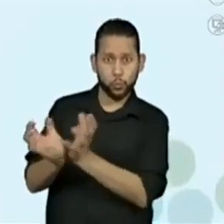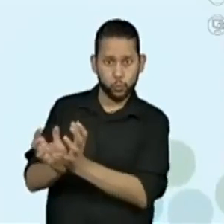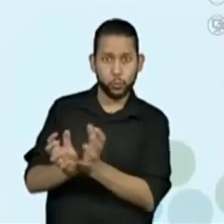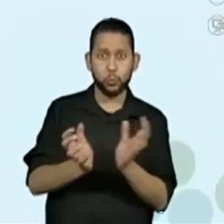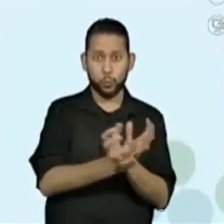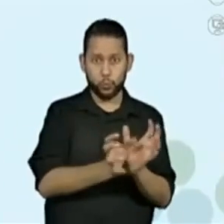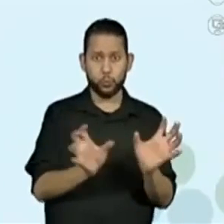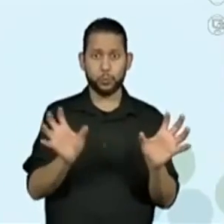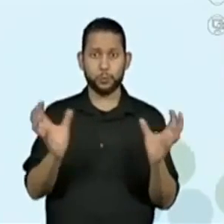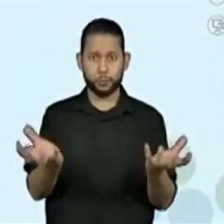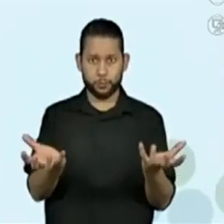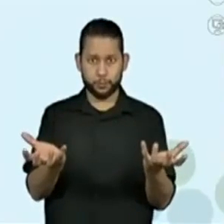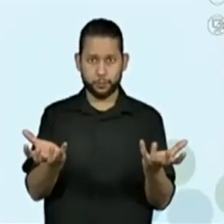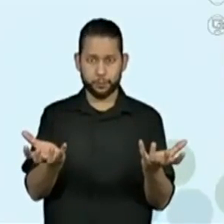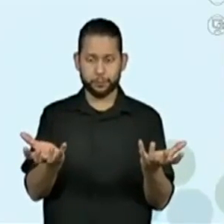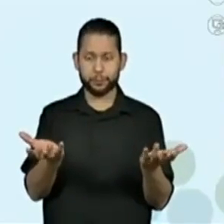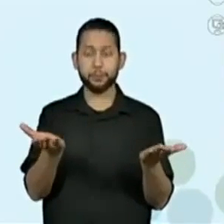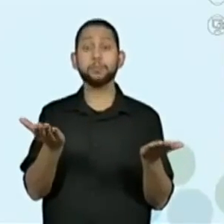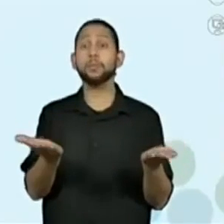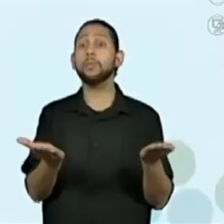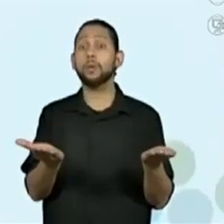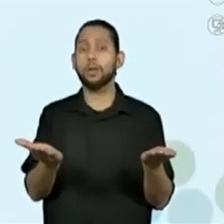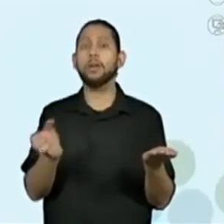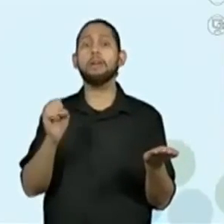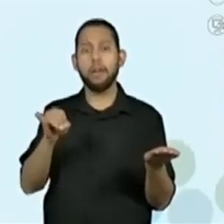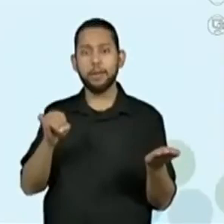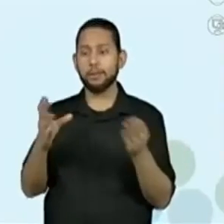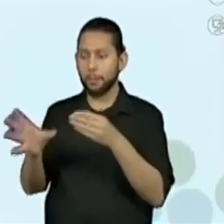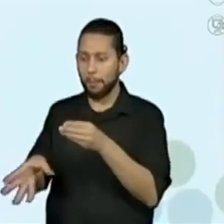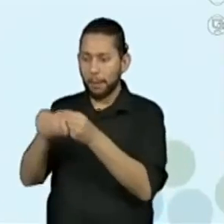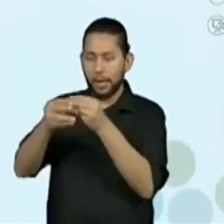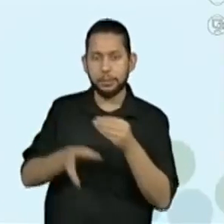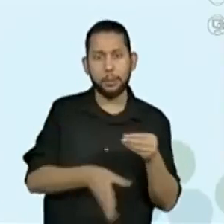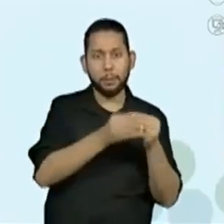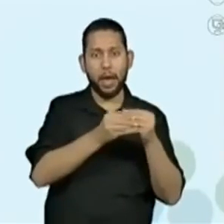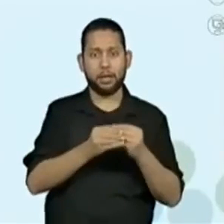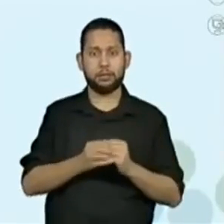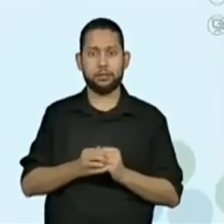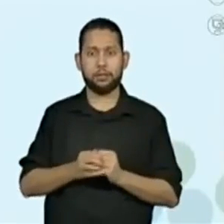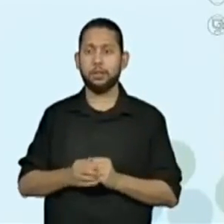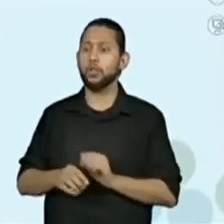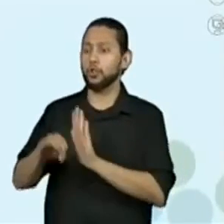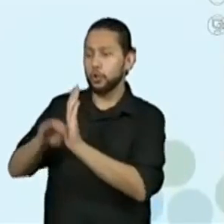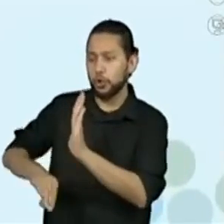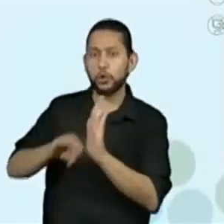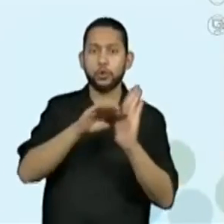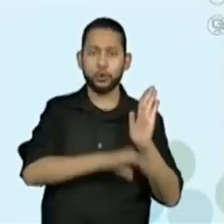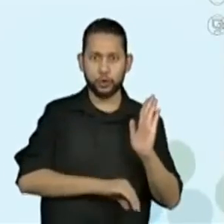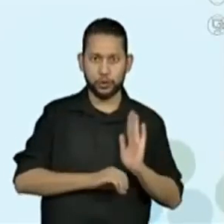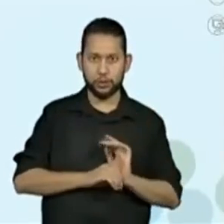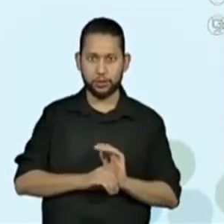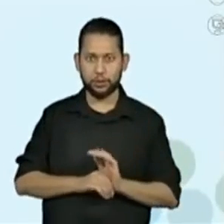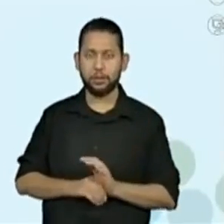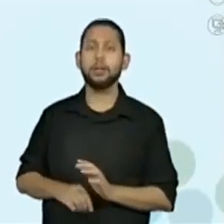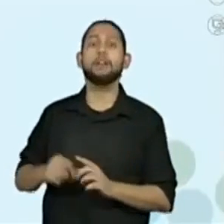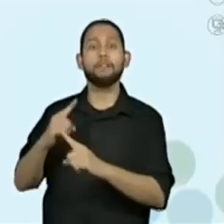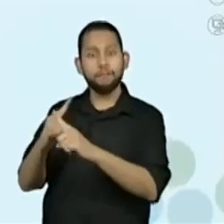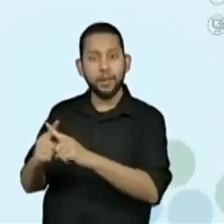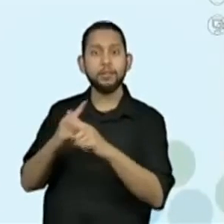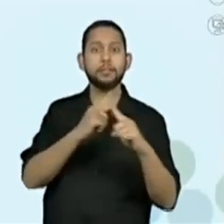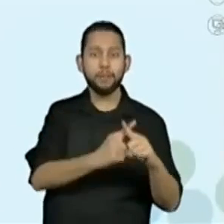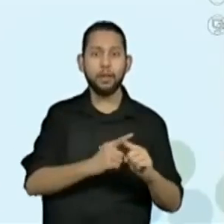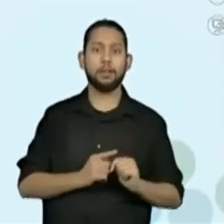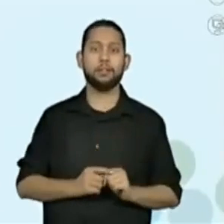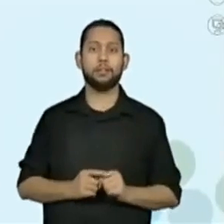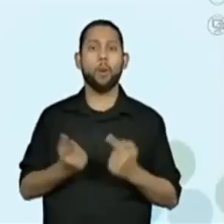E essa relação, ela permanece ao adicionar, subtrair, multiplicar ou dividir cada um desses membros por um mesmo